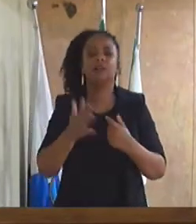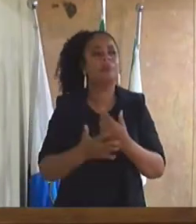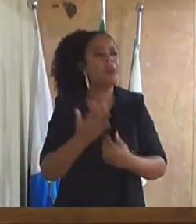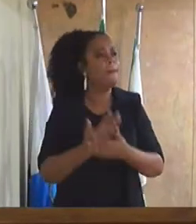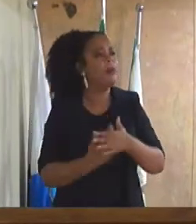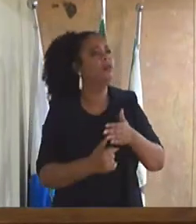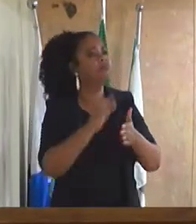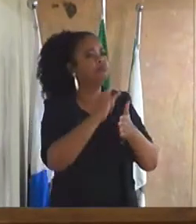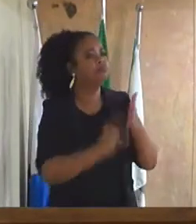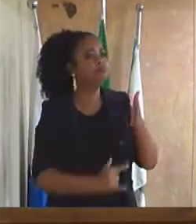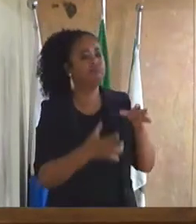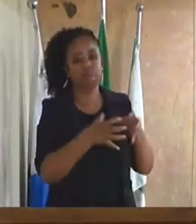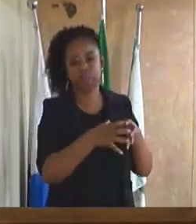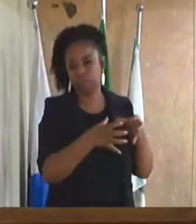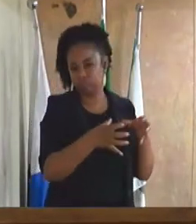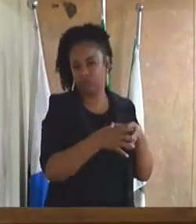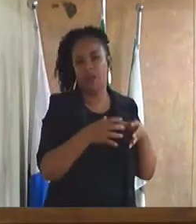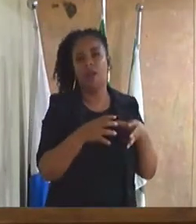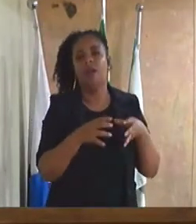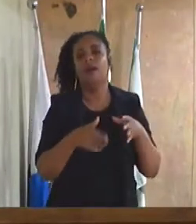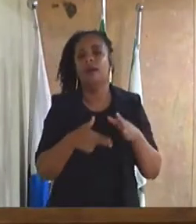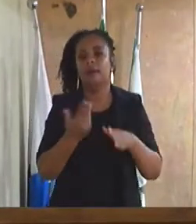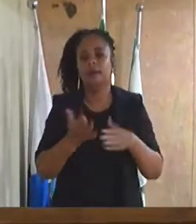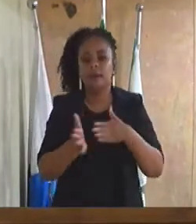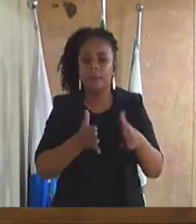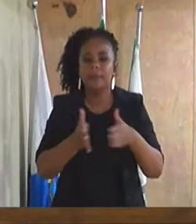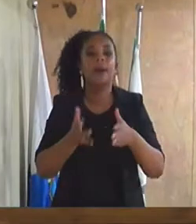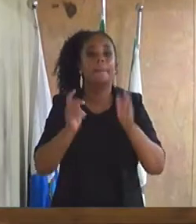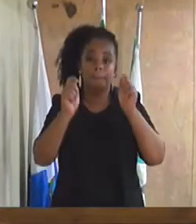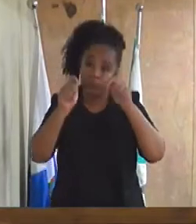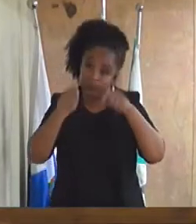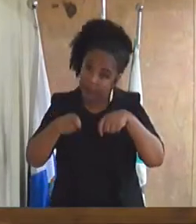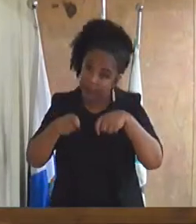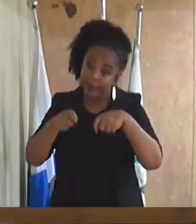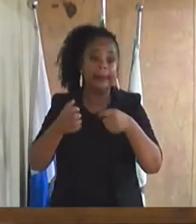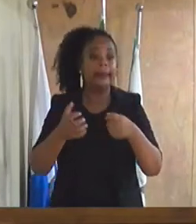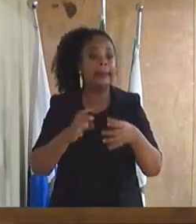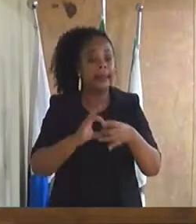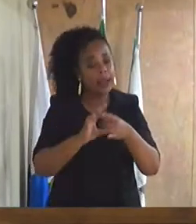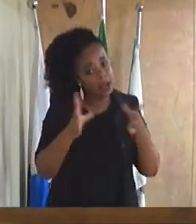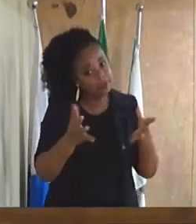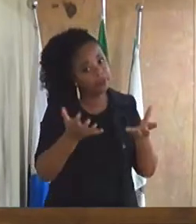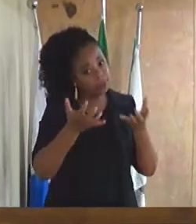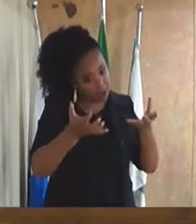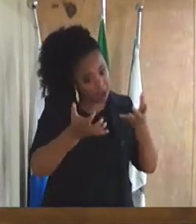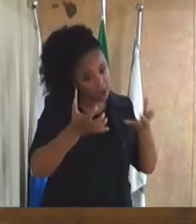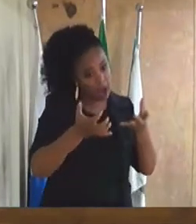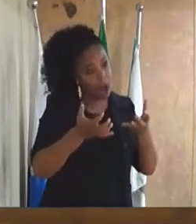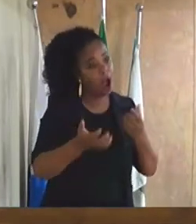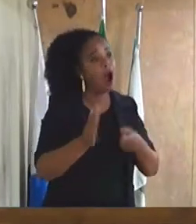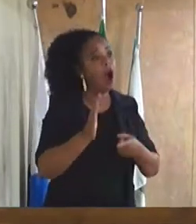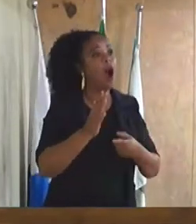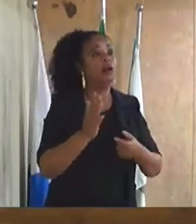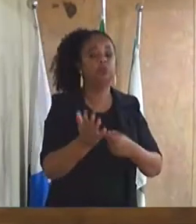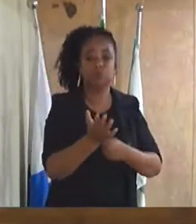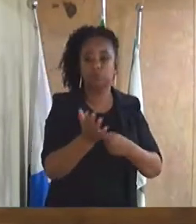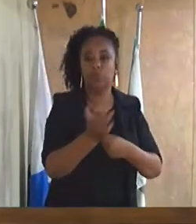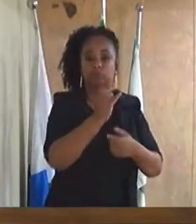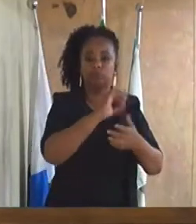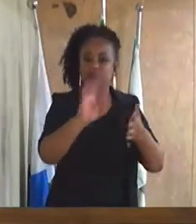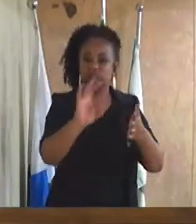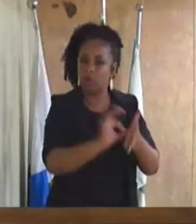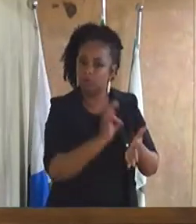daqueles que puderem, que quiserem contribuir com sua assinatura, me ajudando para que possamos